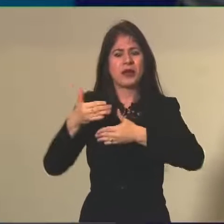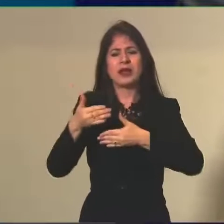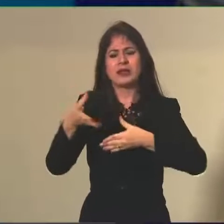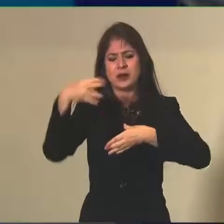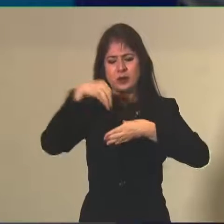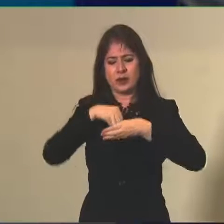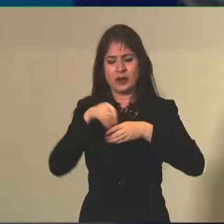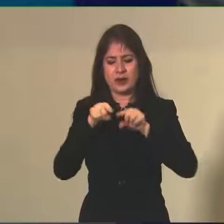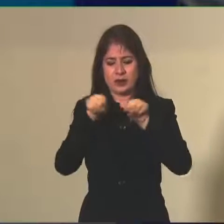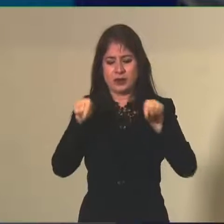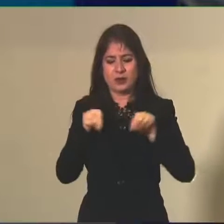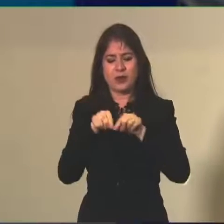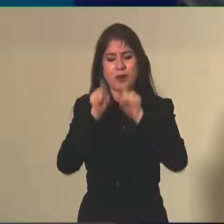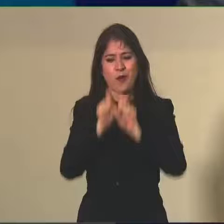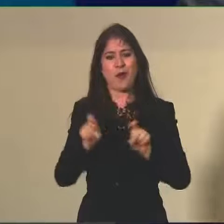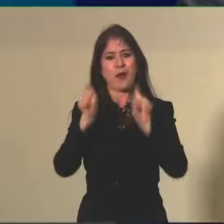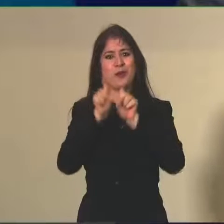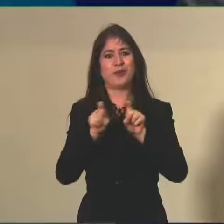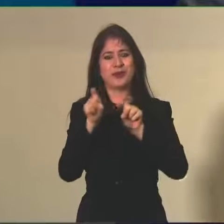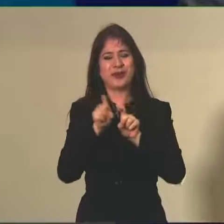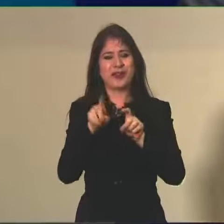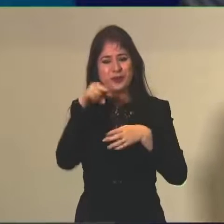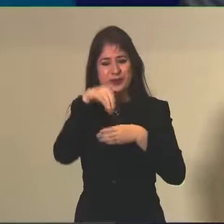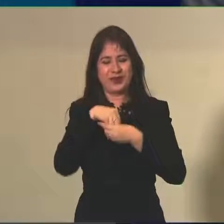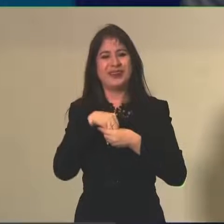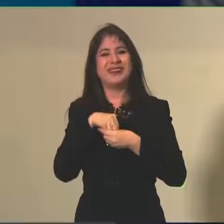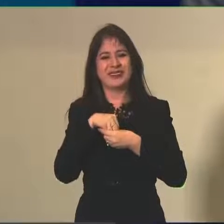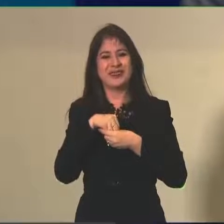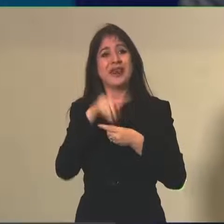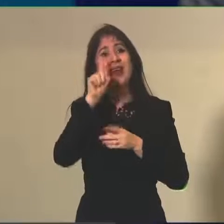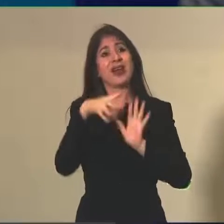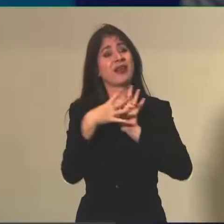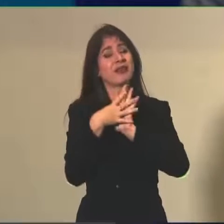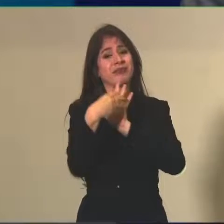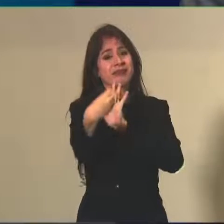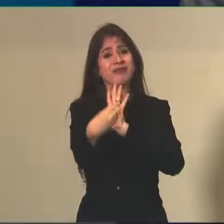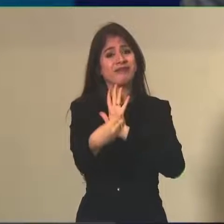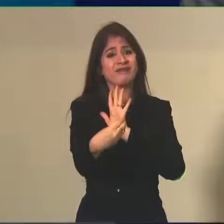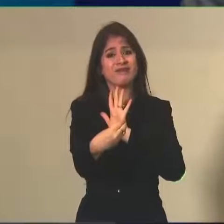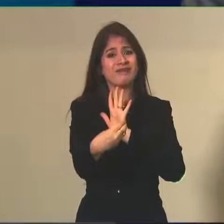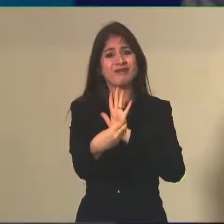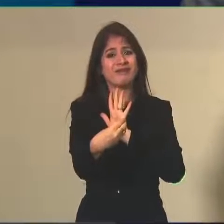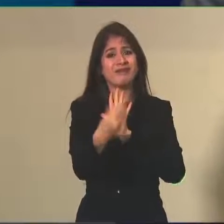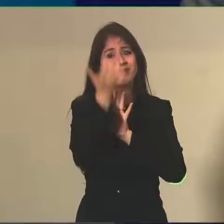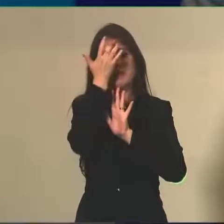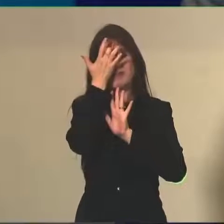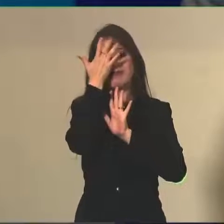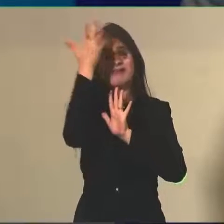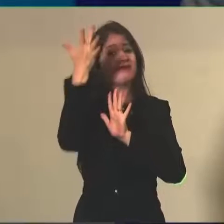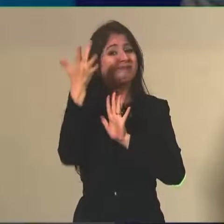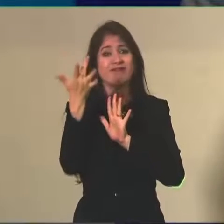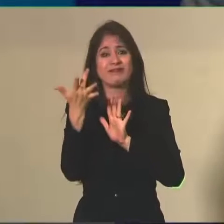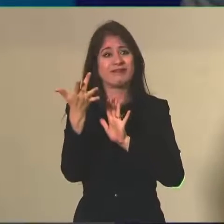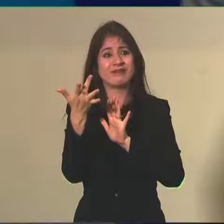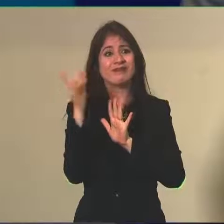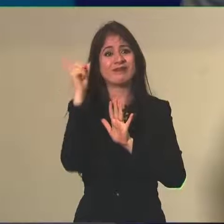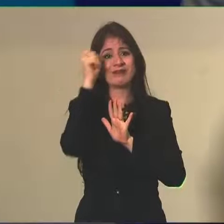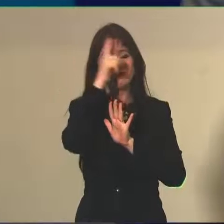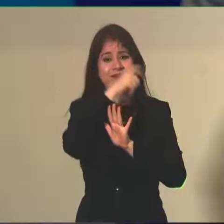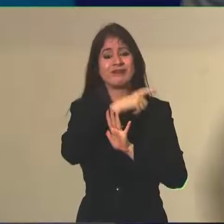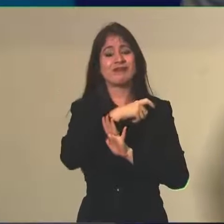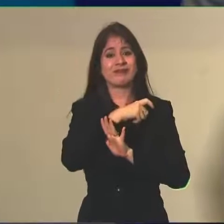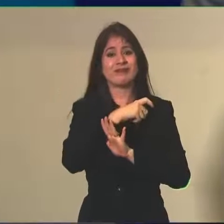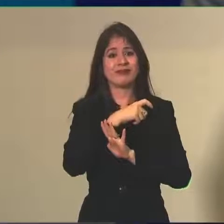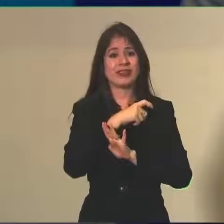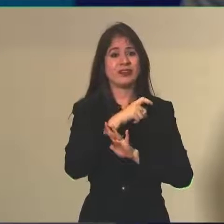aula para o aluno ter que fazer lá na sala de aula com o computador também torna um modelo não muito escalável porque ficaria muito difícil você